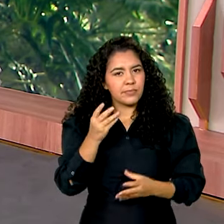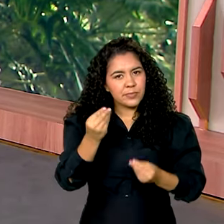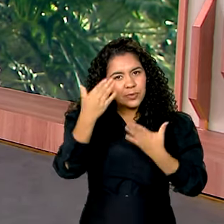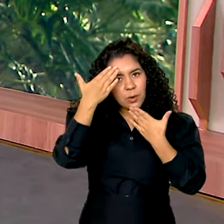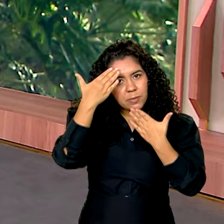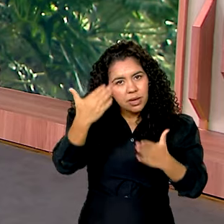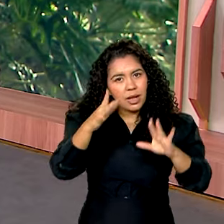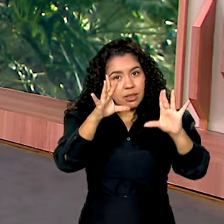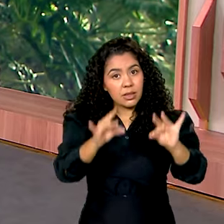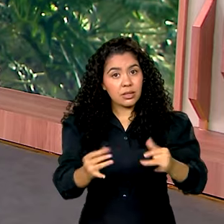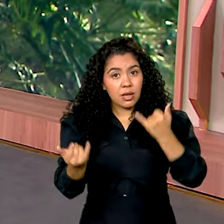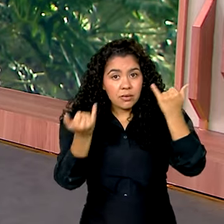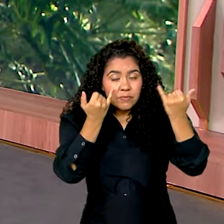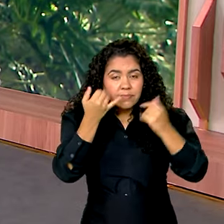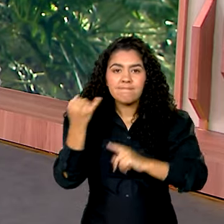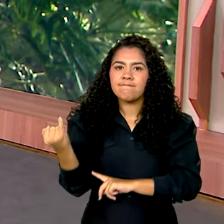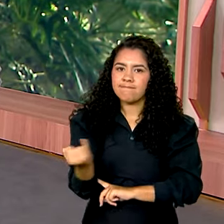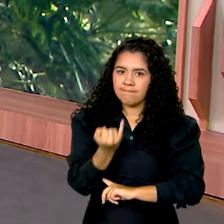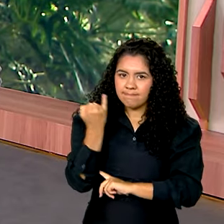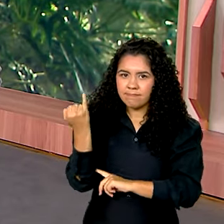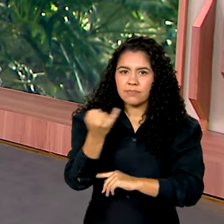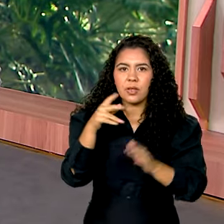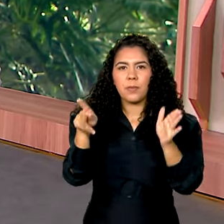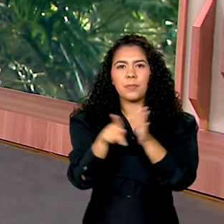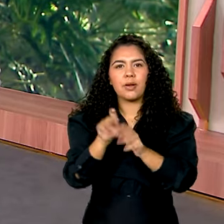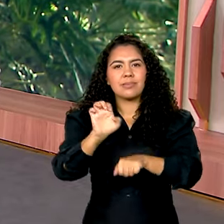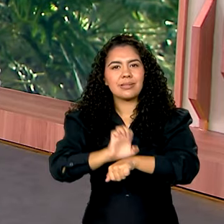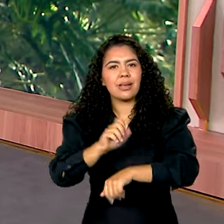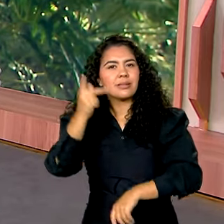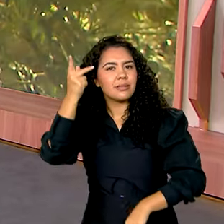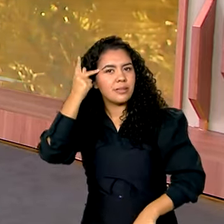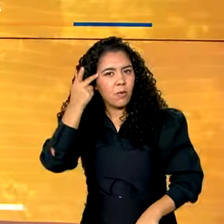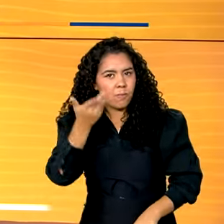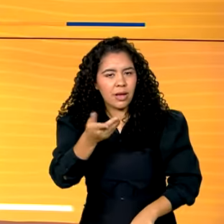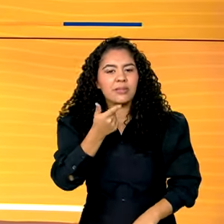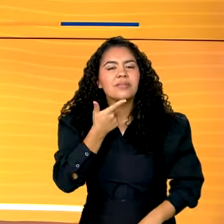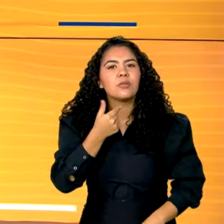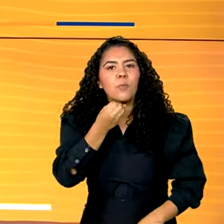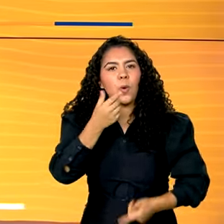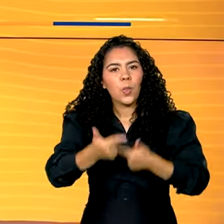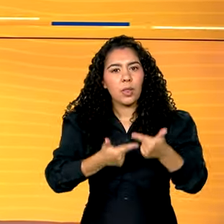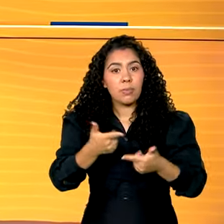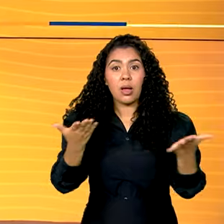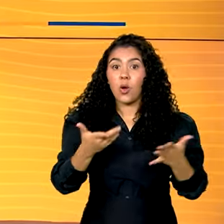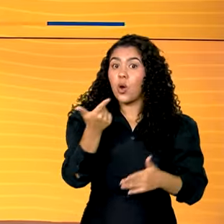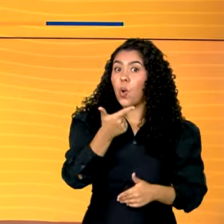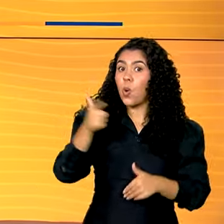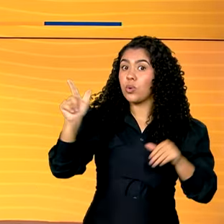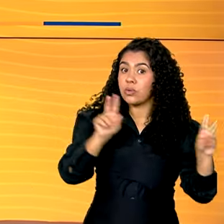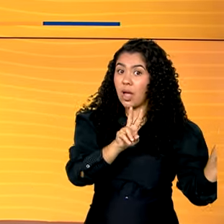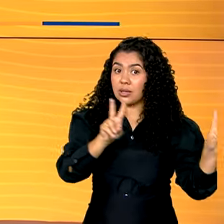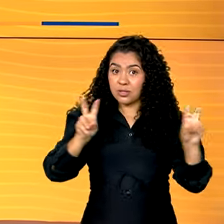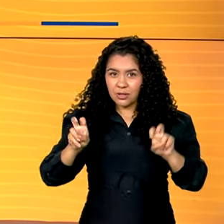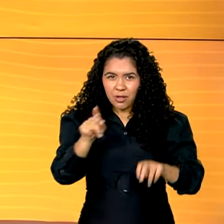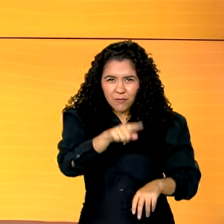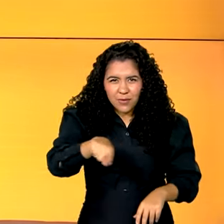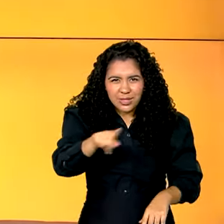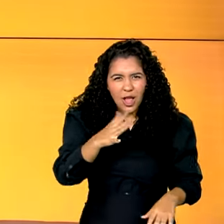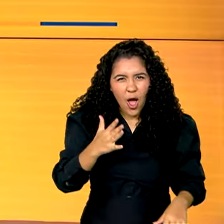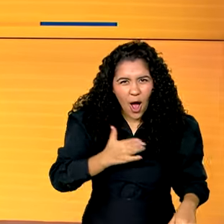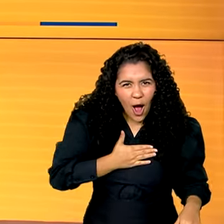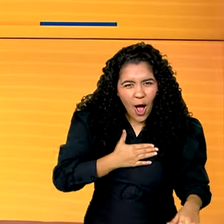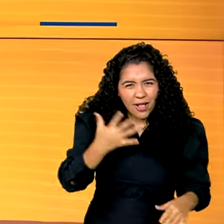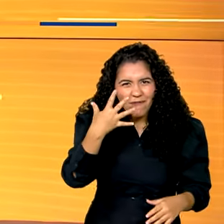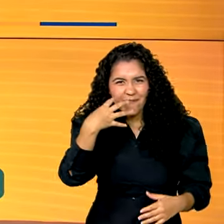muito obrigada. Informações importantes aí direto de São Paulo. Bom trabalho para você. Vamos mudar um pouco de assunto. Você é daqueles que adora